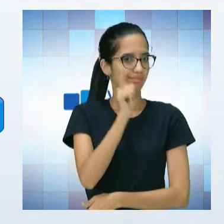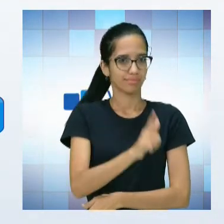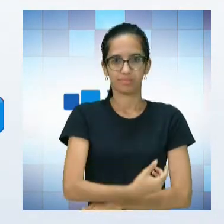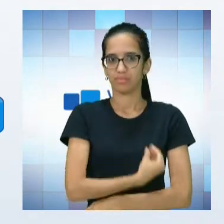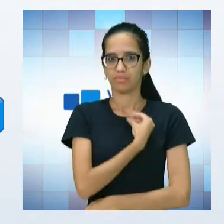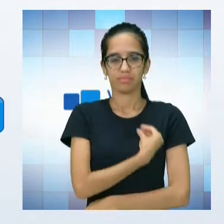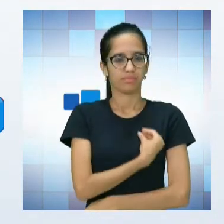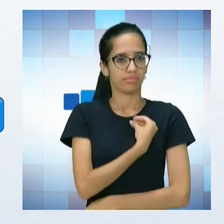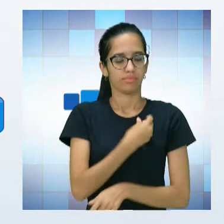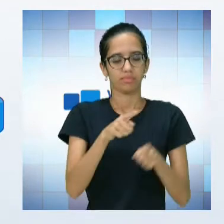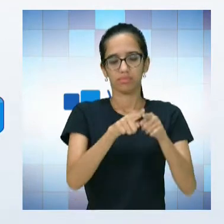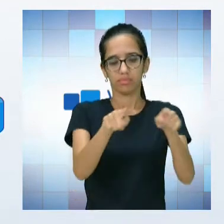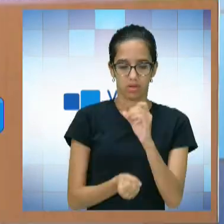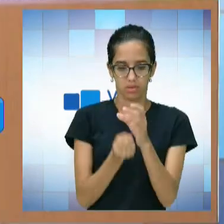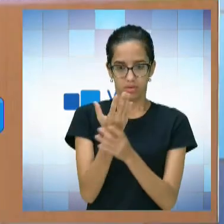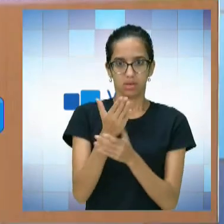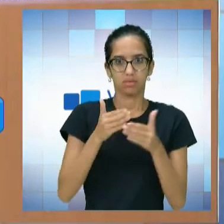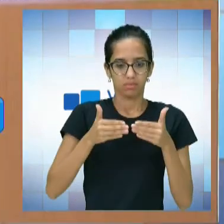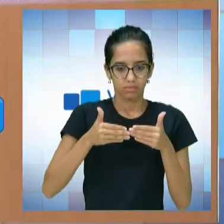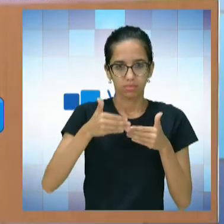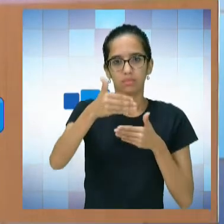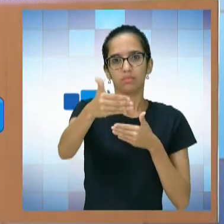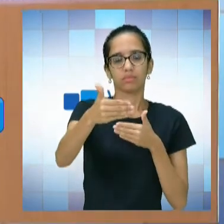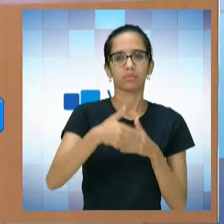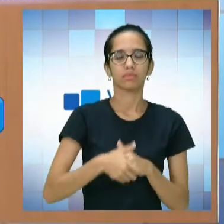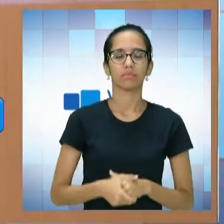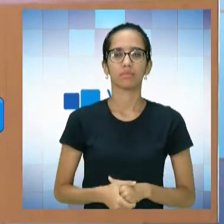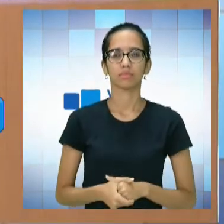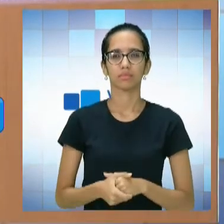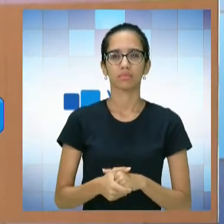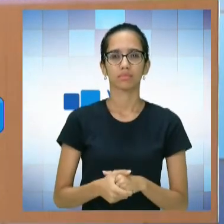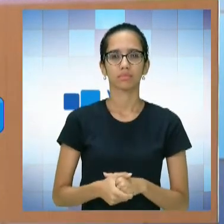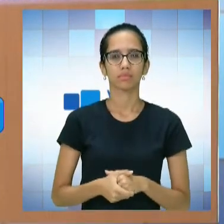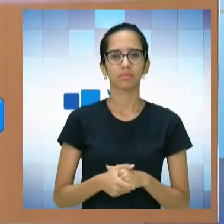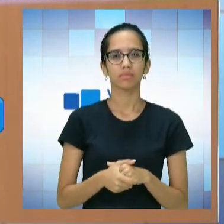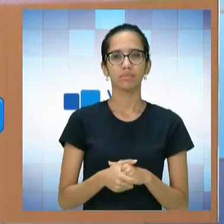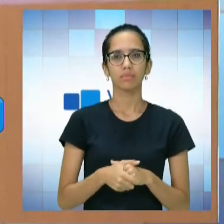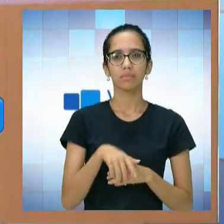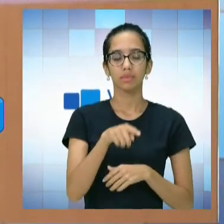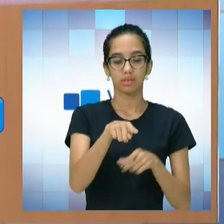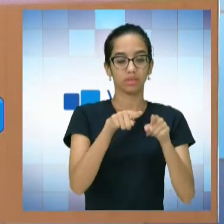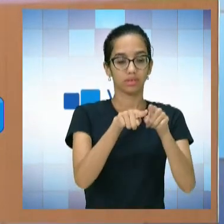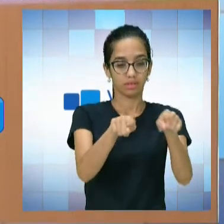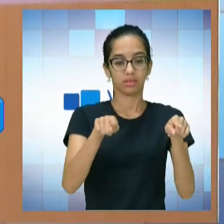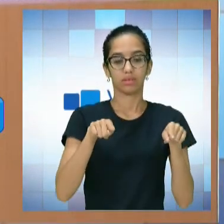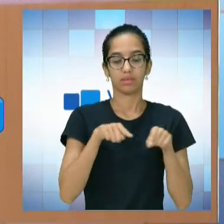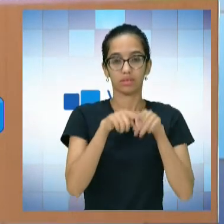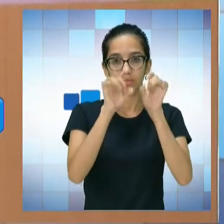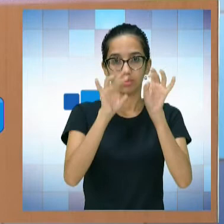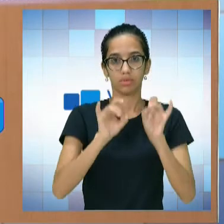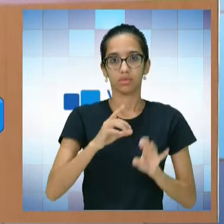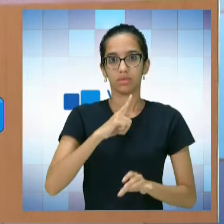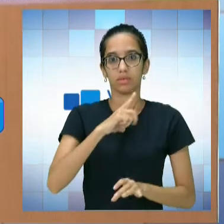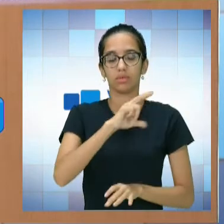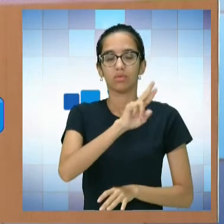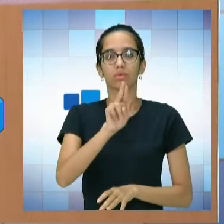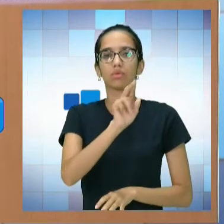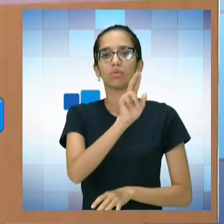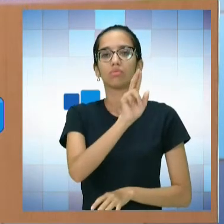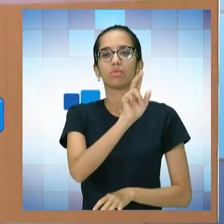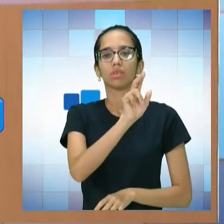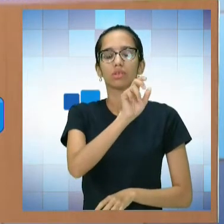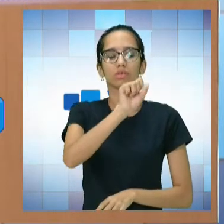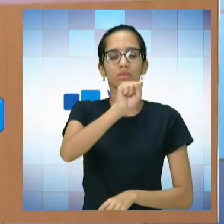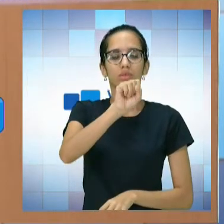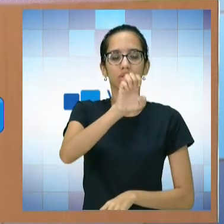teria sido criado, né? E esse laboratório tem o nome do professor Sebastião Ferreira Irmão, mais conhecido como César.